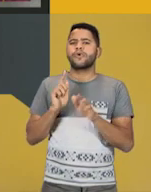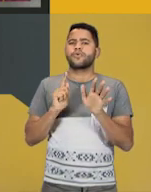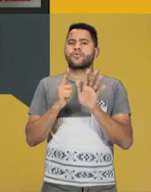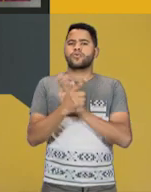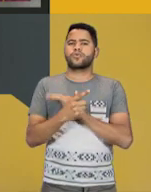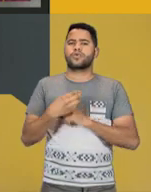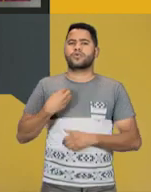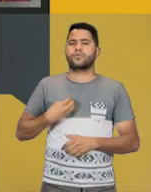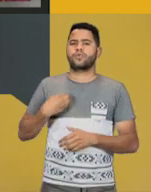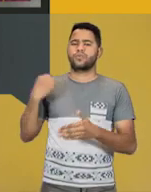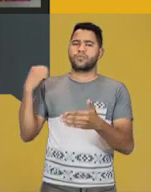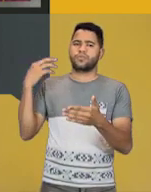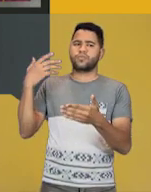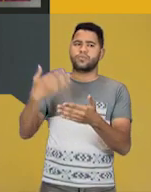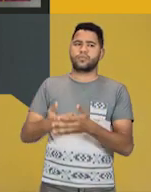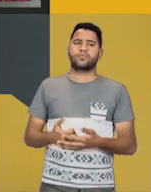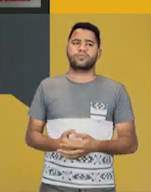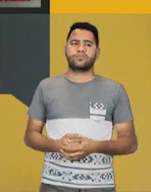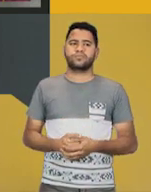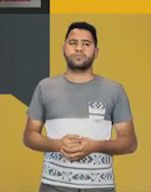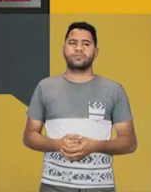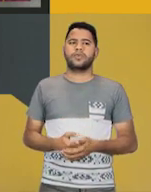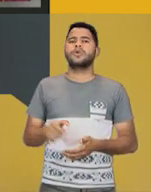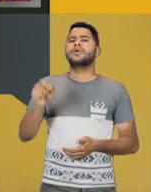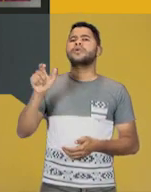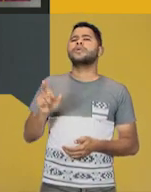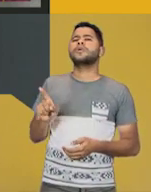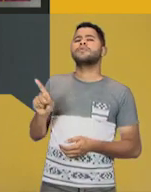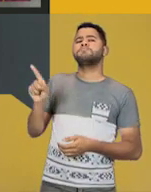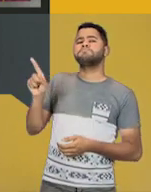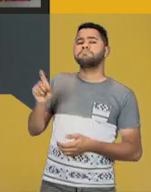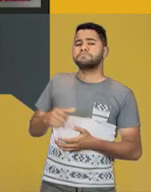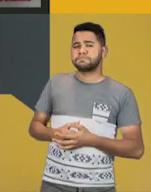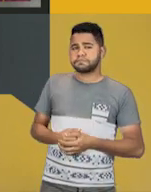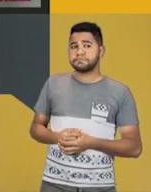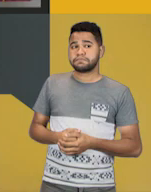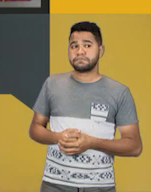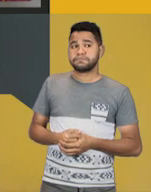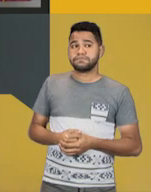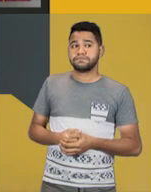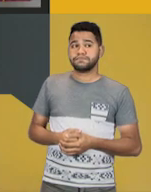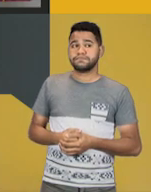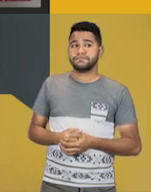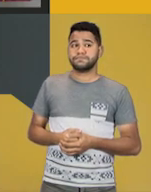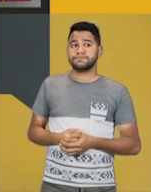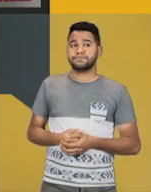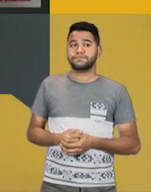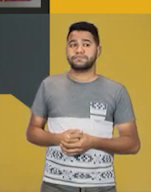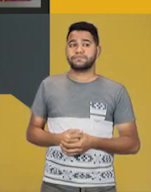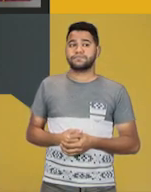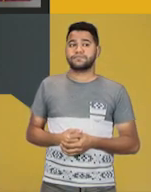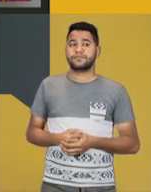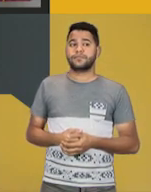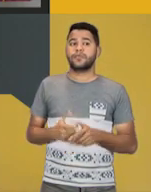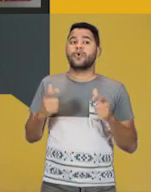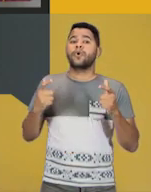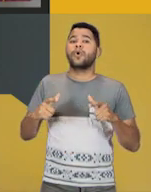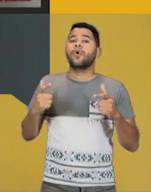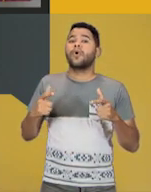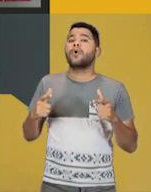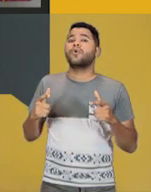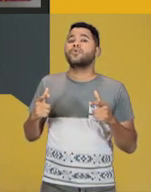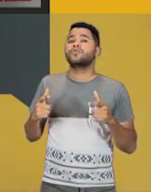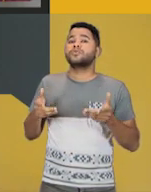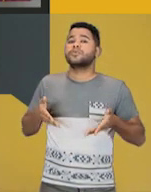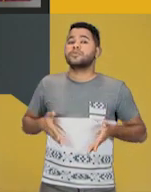biografia. Who is this person? Quem é essa pessoa, então? Where is she from? De onde que ela veio, né?